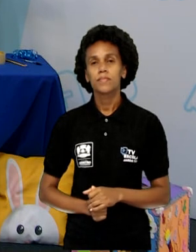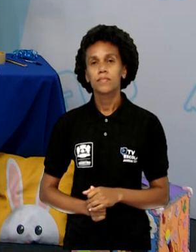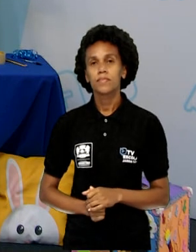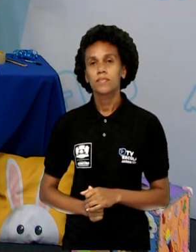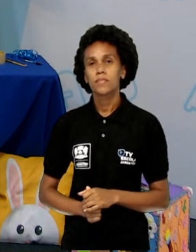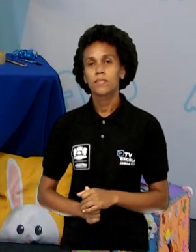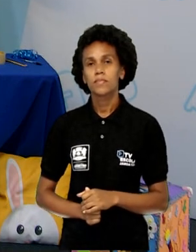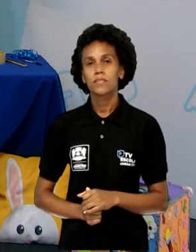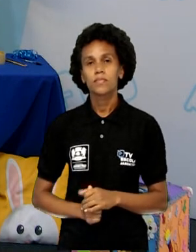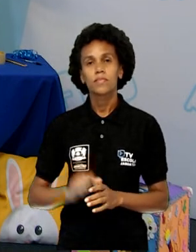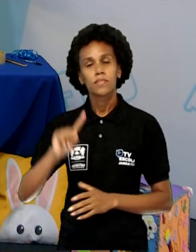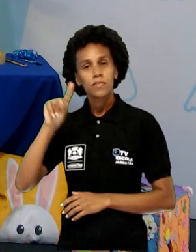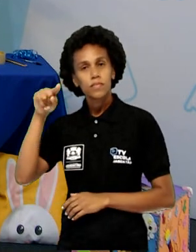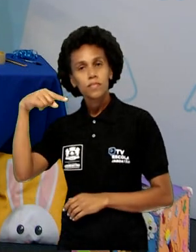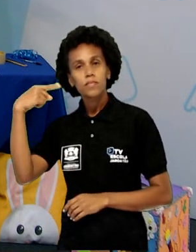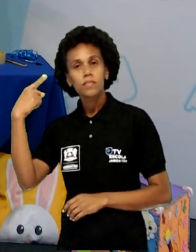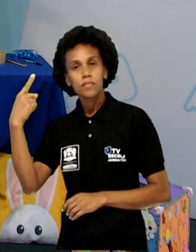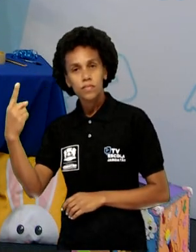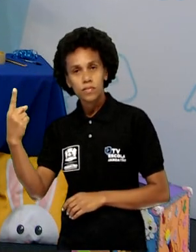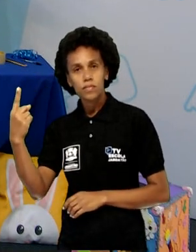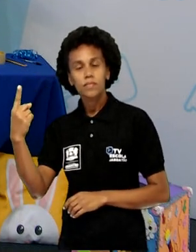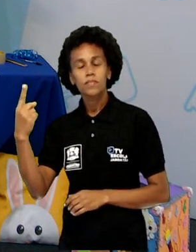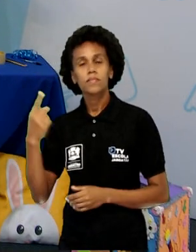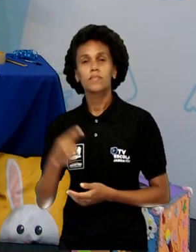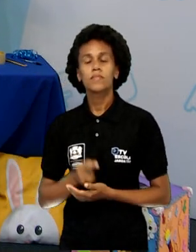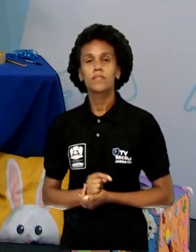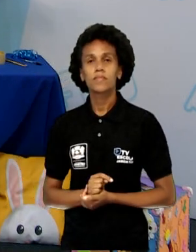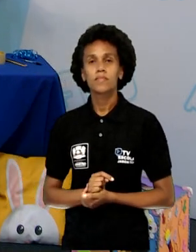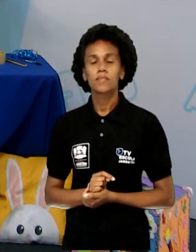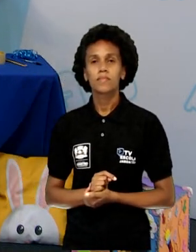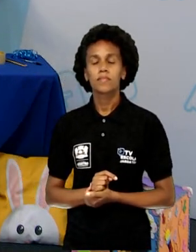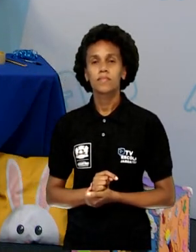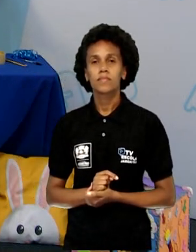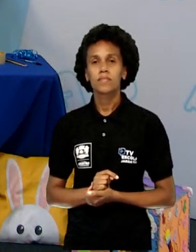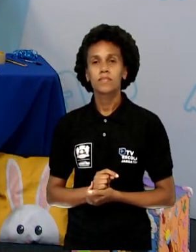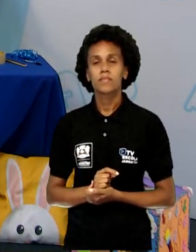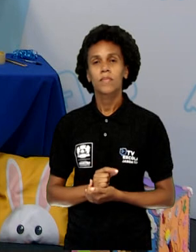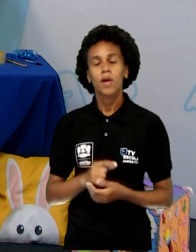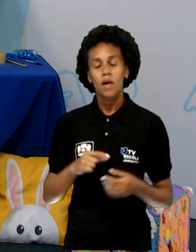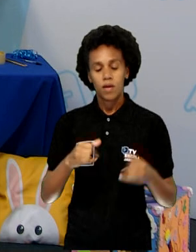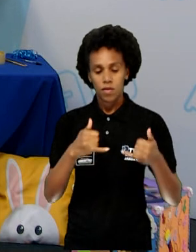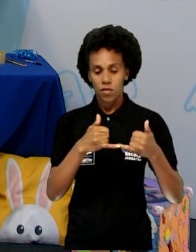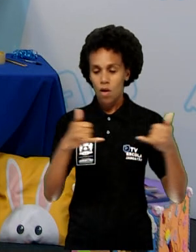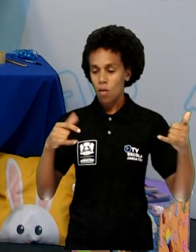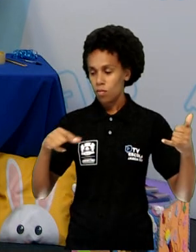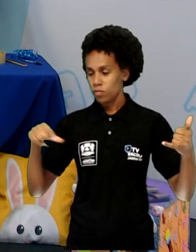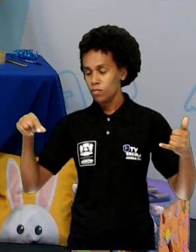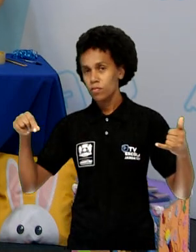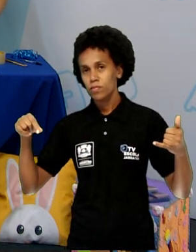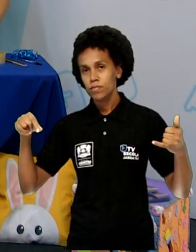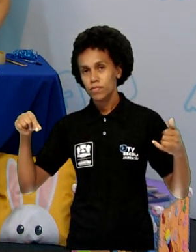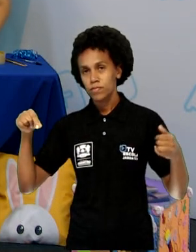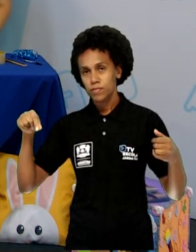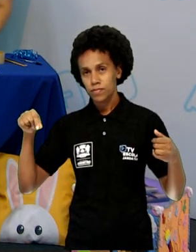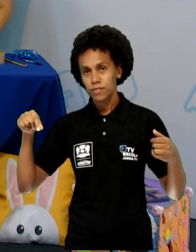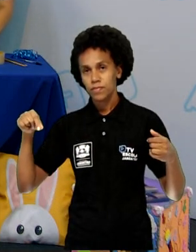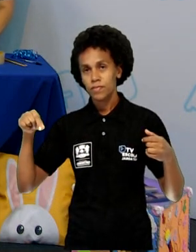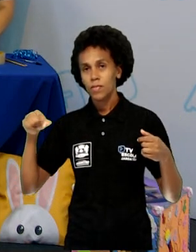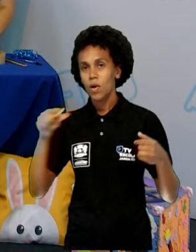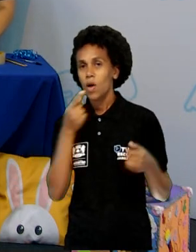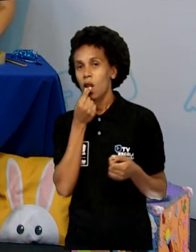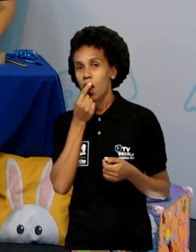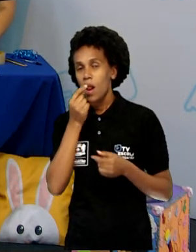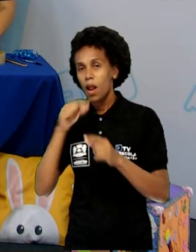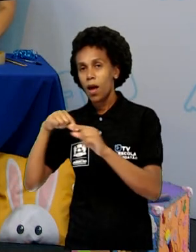Depois vocês vão pegar a outra extremidade da fita e amarrar em um lápis. Ele vai ser o guia,